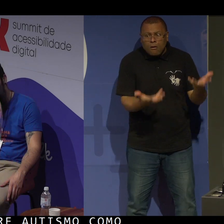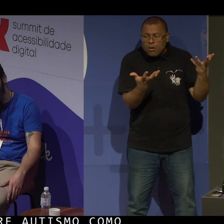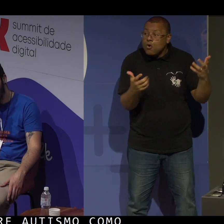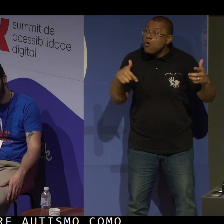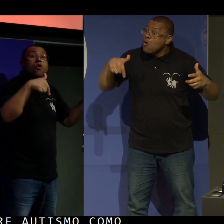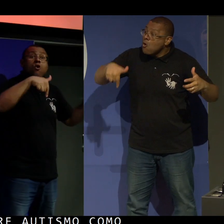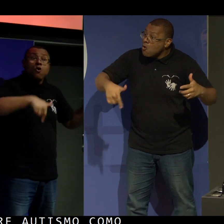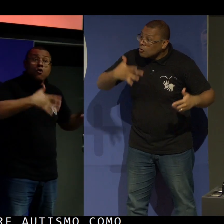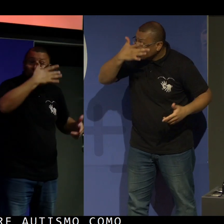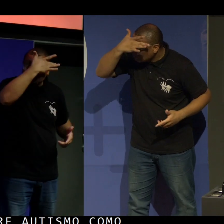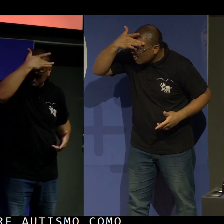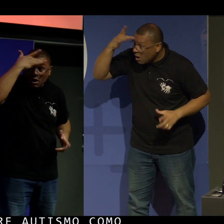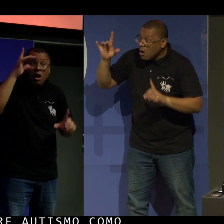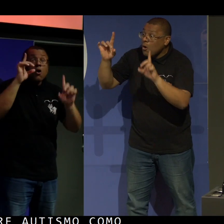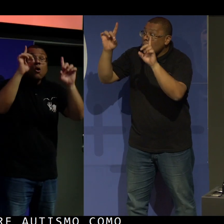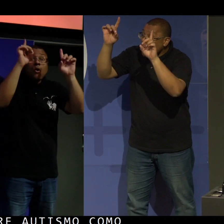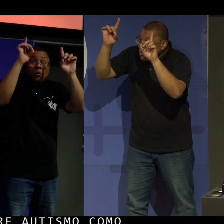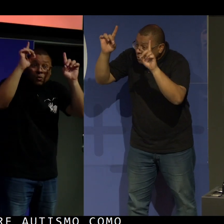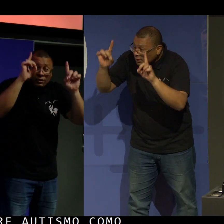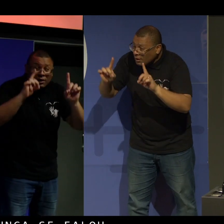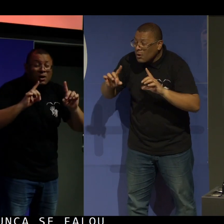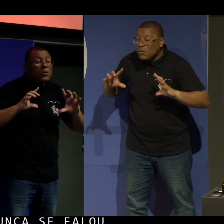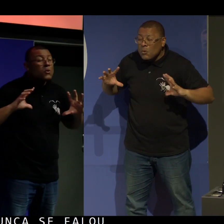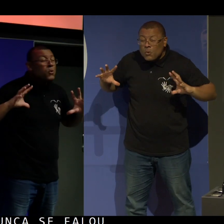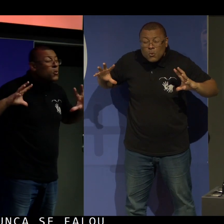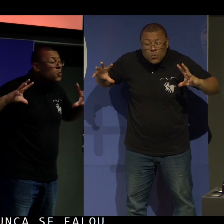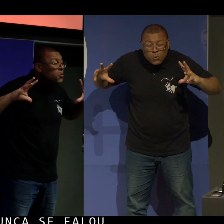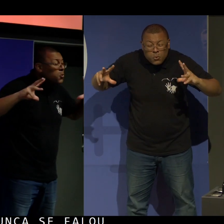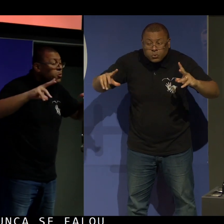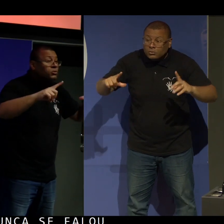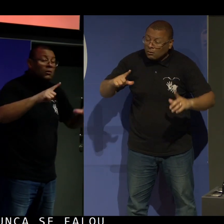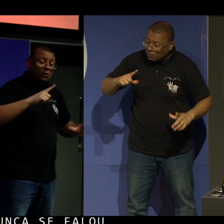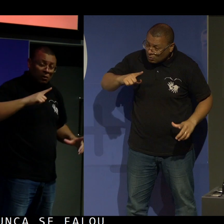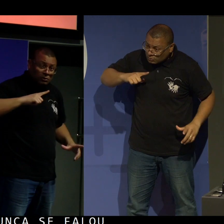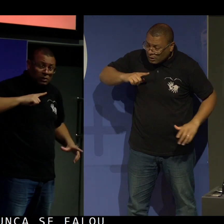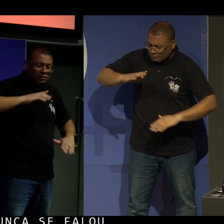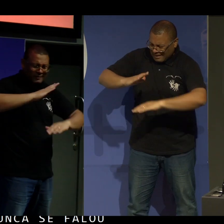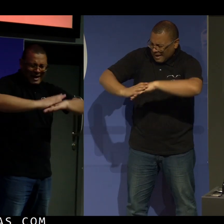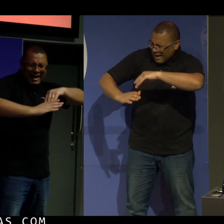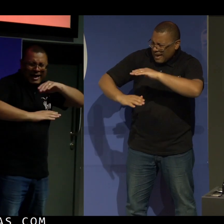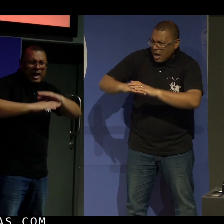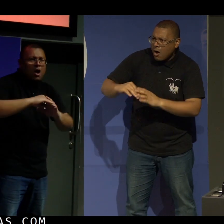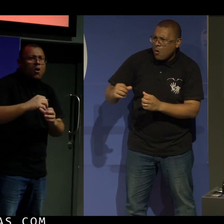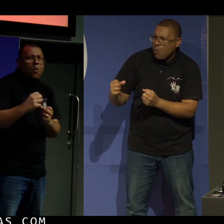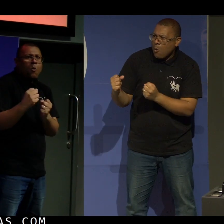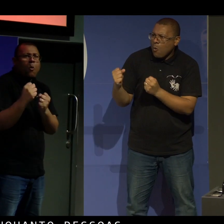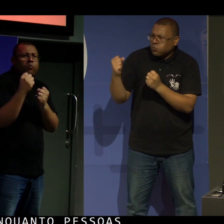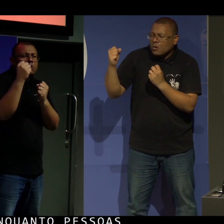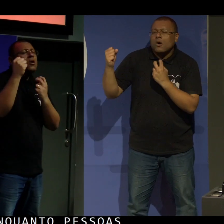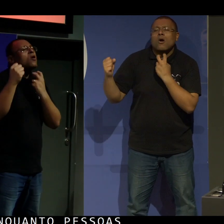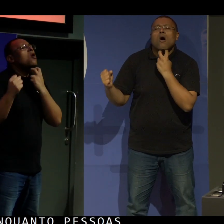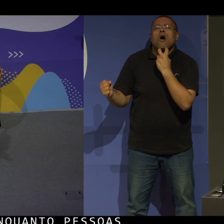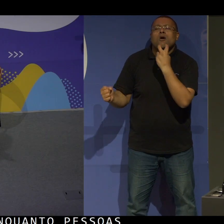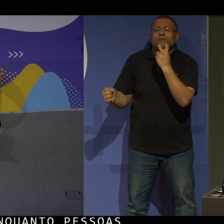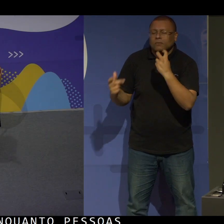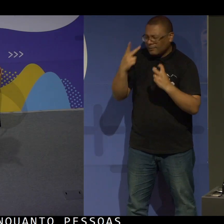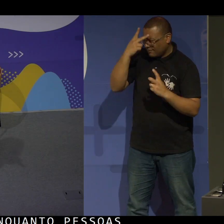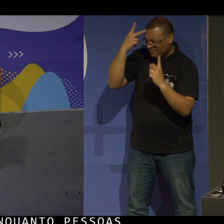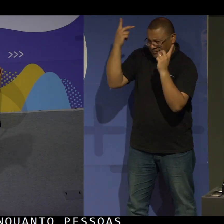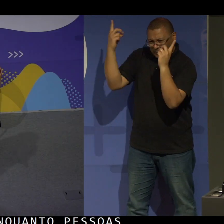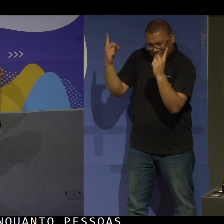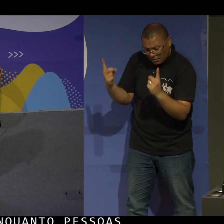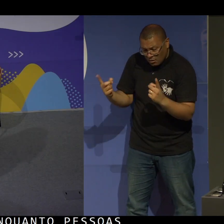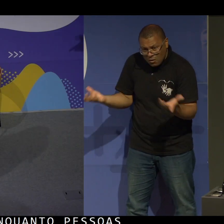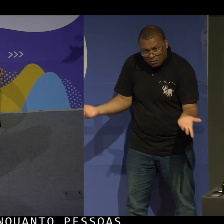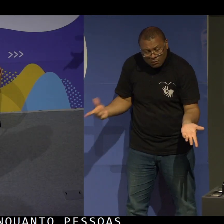pessoas com deficiência, enquanto pessoas empoderadas e capazes de falarem por si mesmas, no seu lugar de fala, como